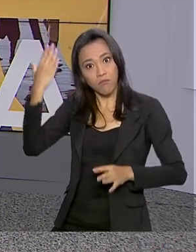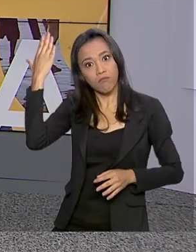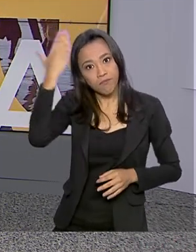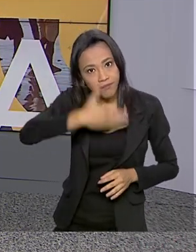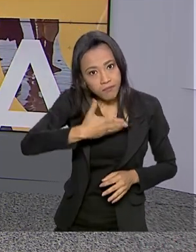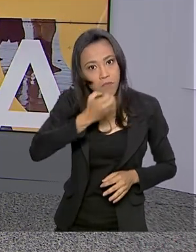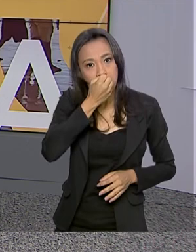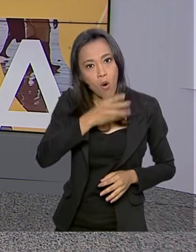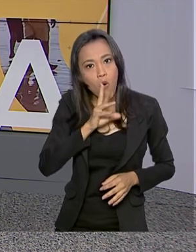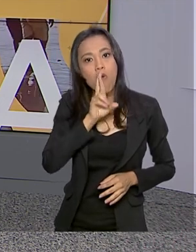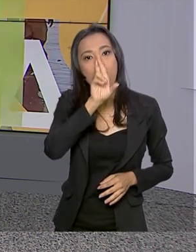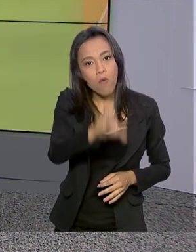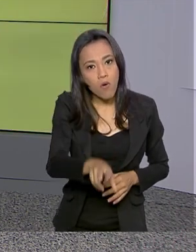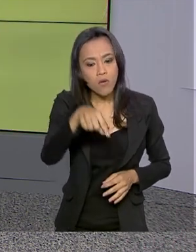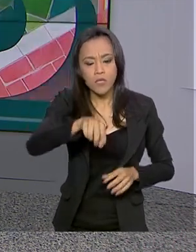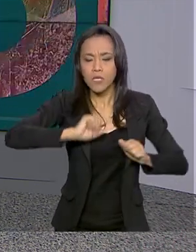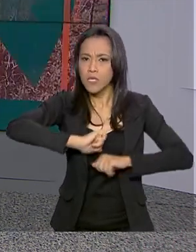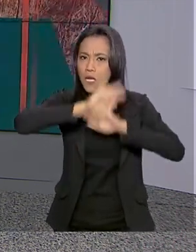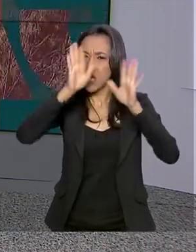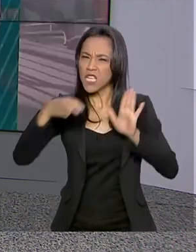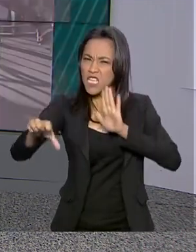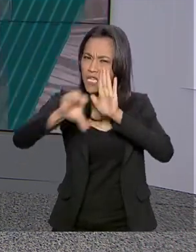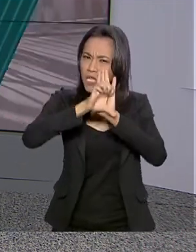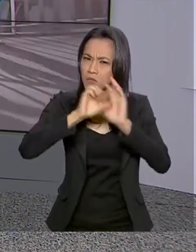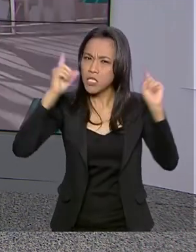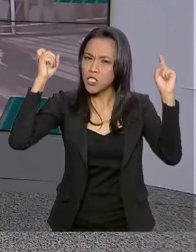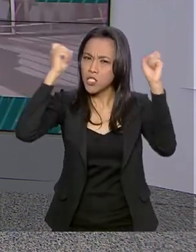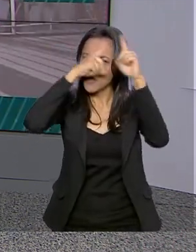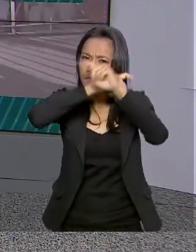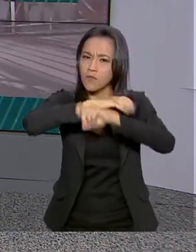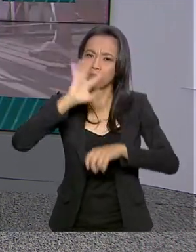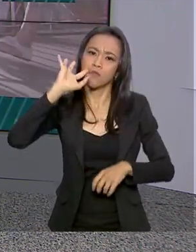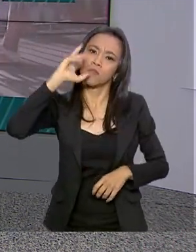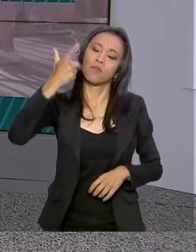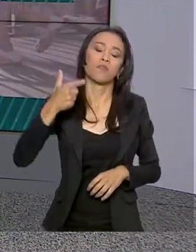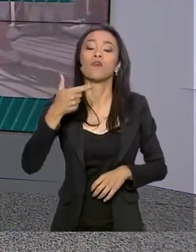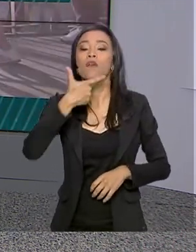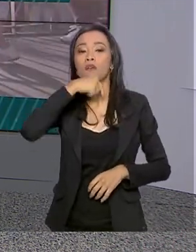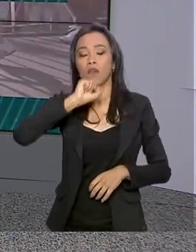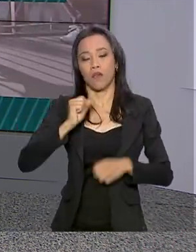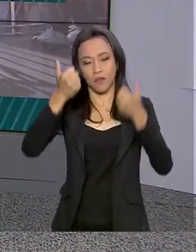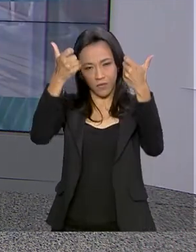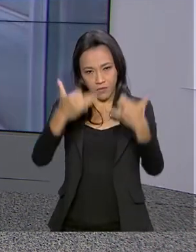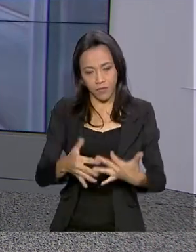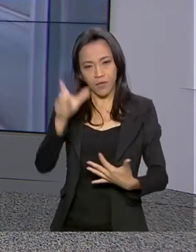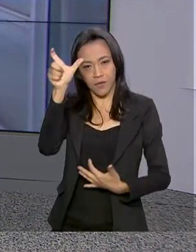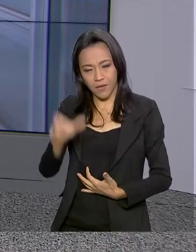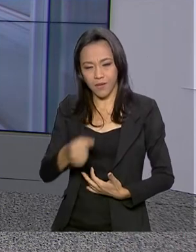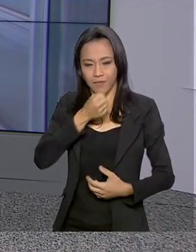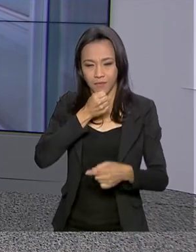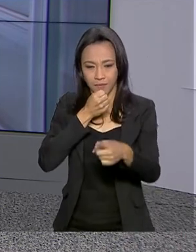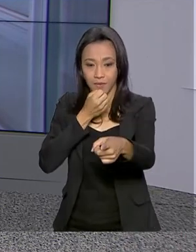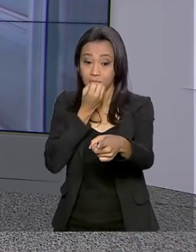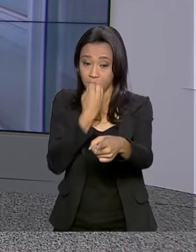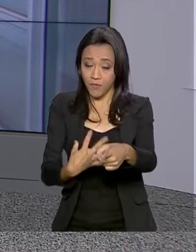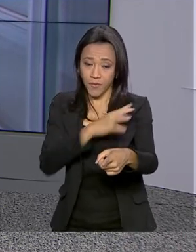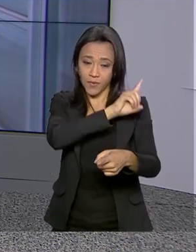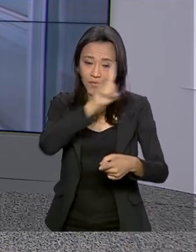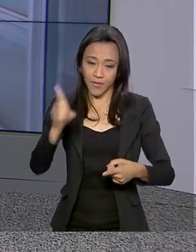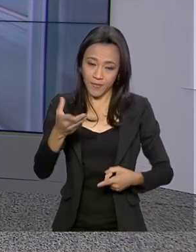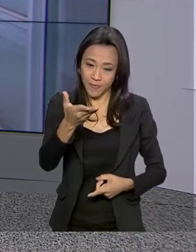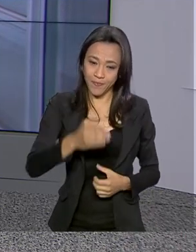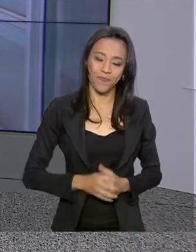O sistema permitiu o esclarecimento de crimes complexos. Quem tem as informações é a repórter Selma Dias. Selma, bom dia para você.